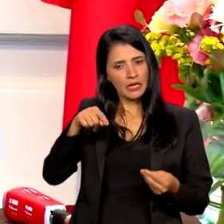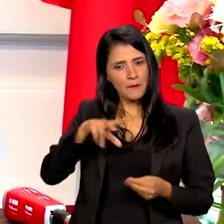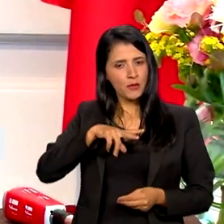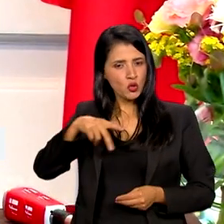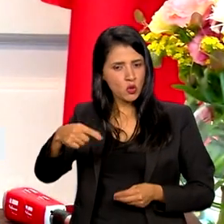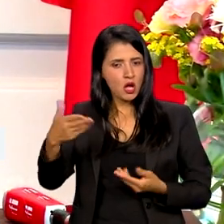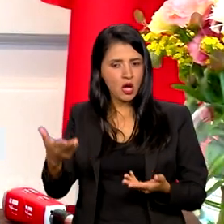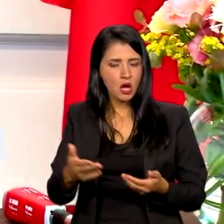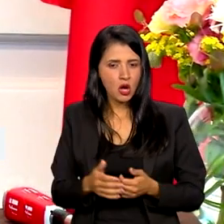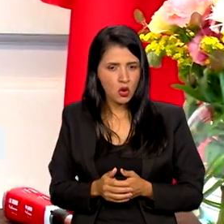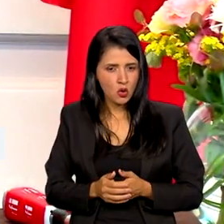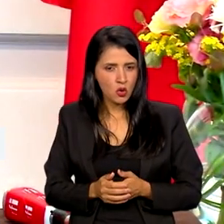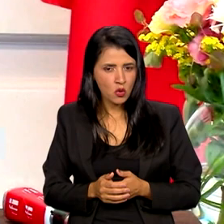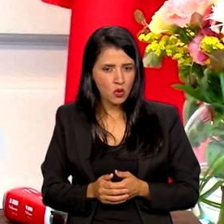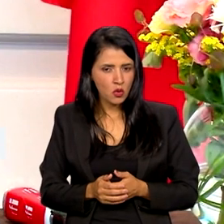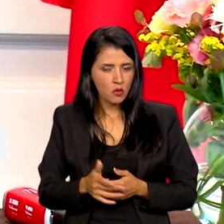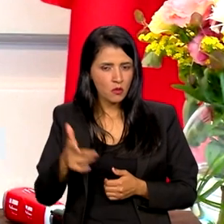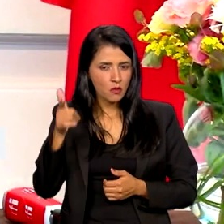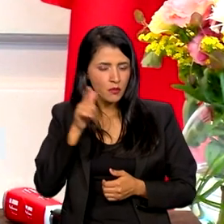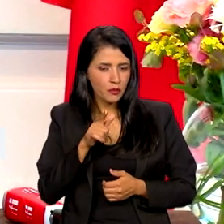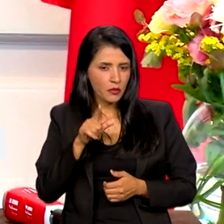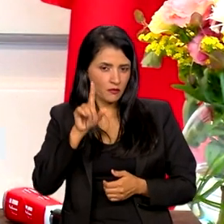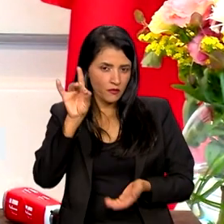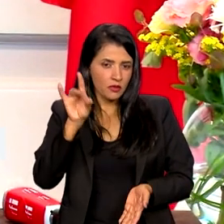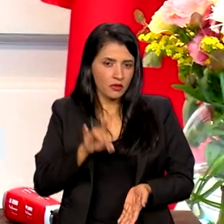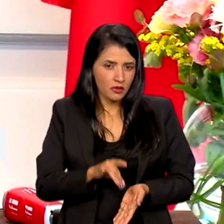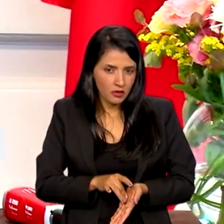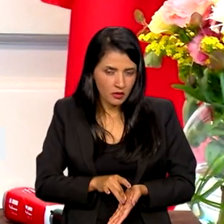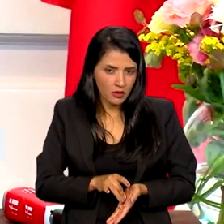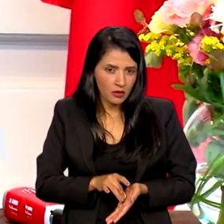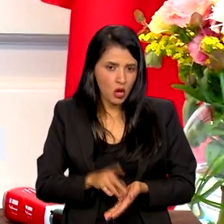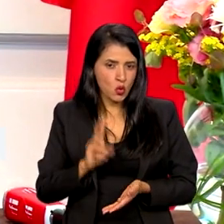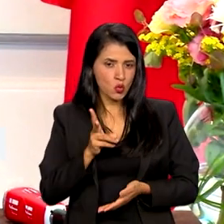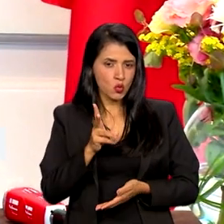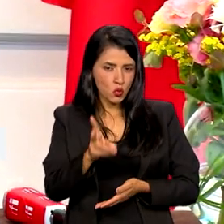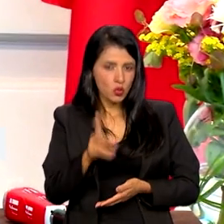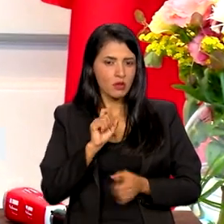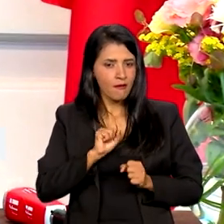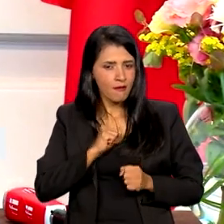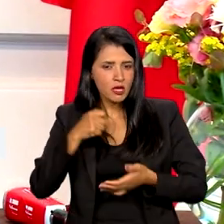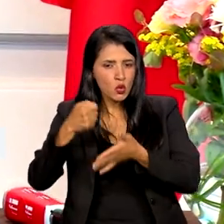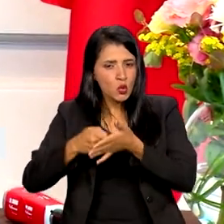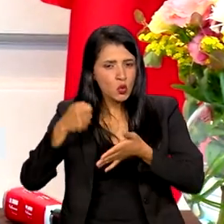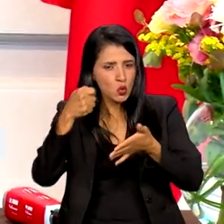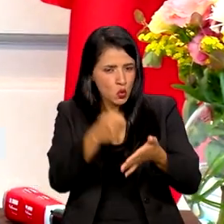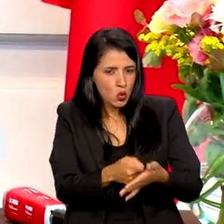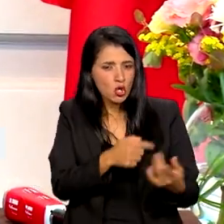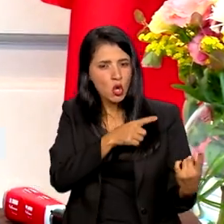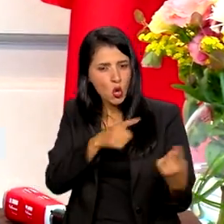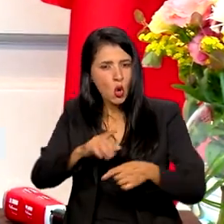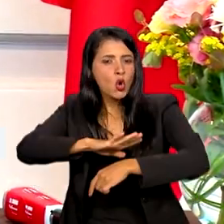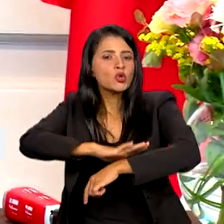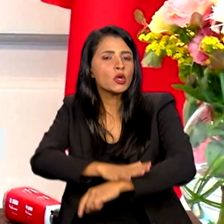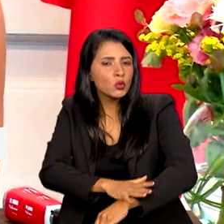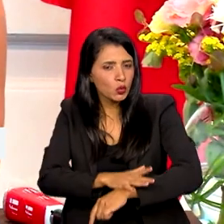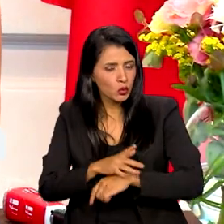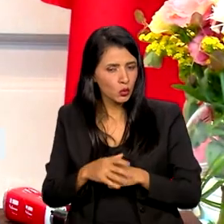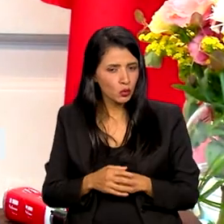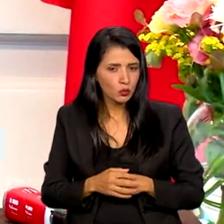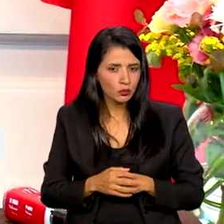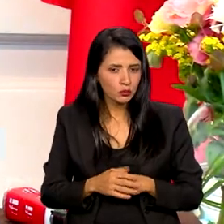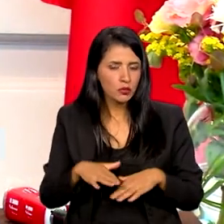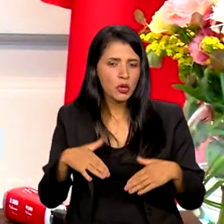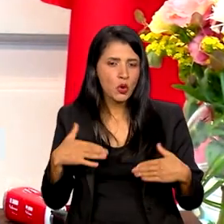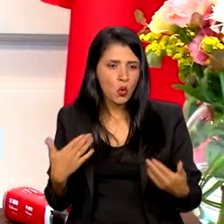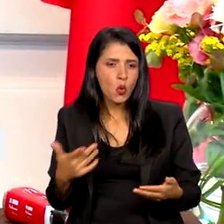consegue realmente, eu diria, continuar esta luta contra o racismo e xenofobia quando